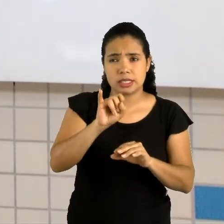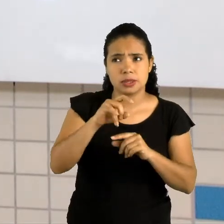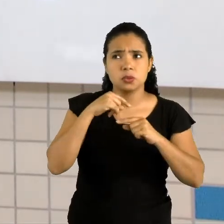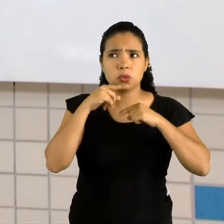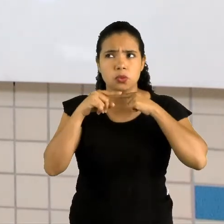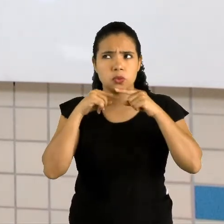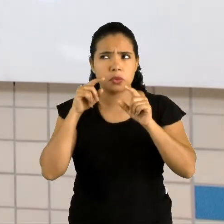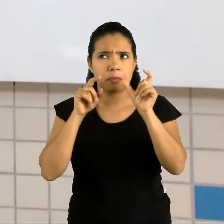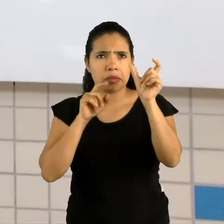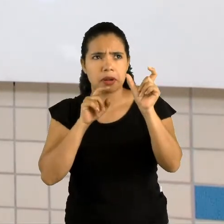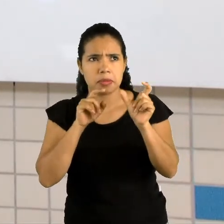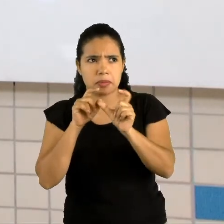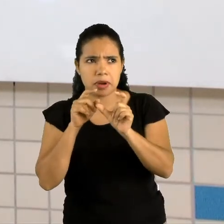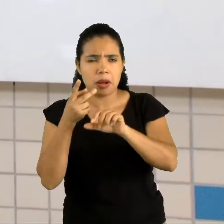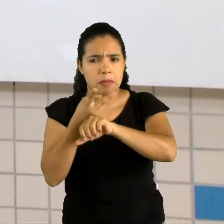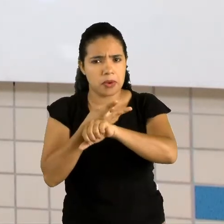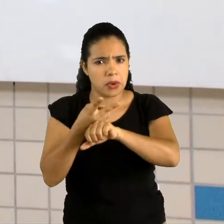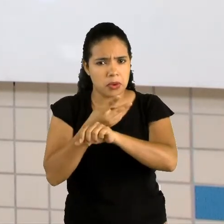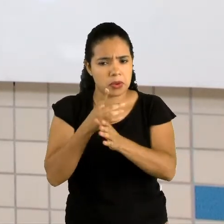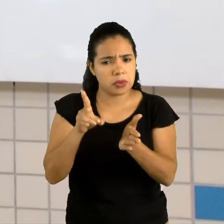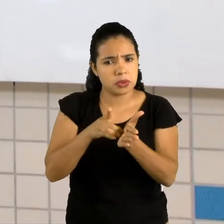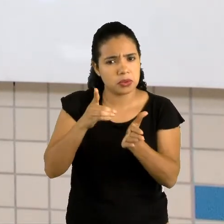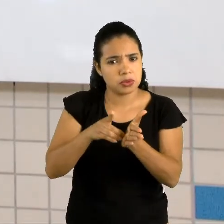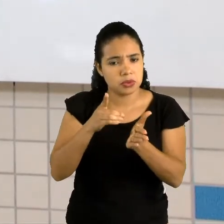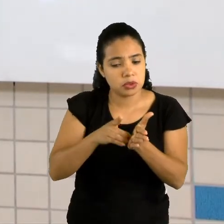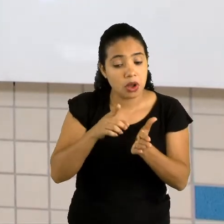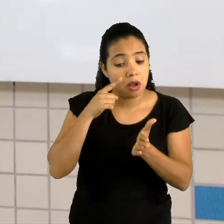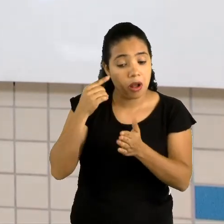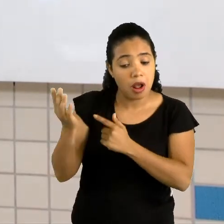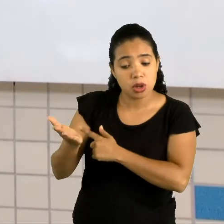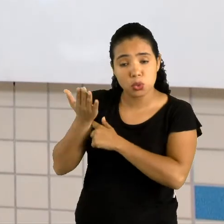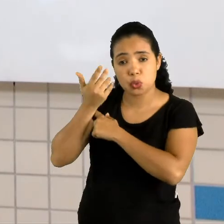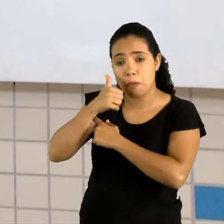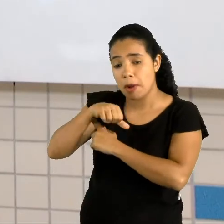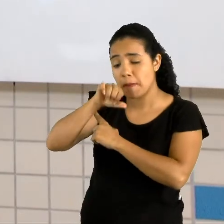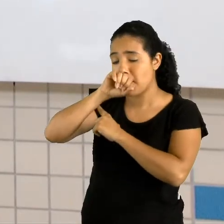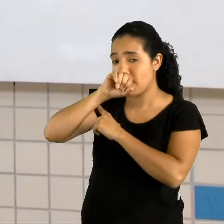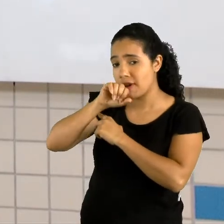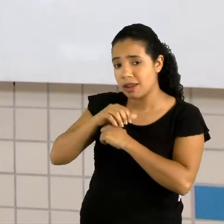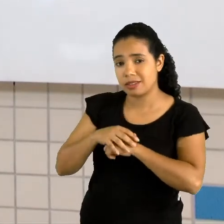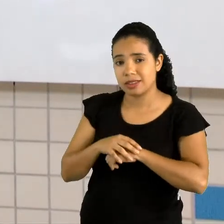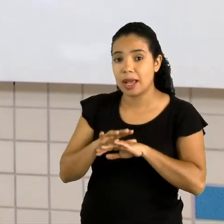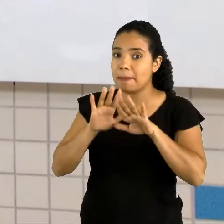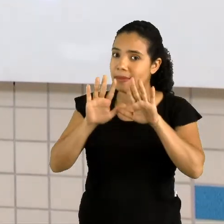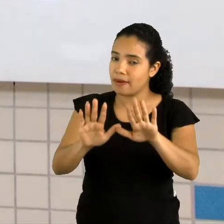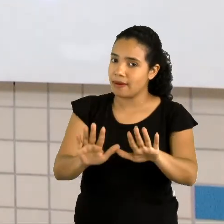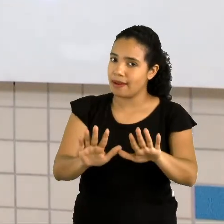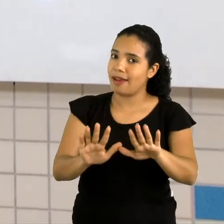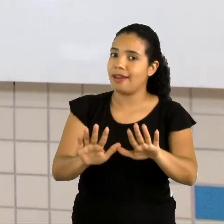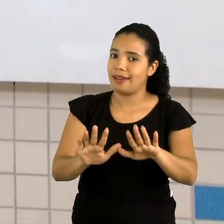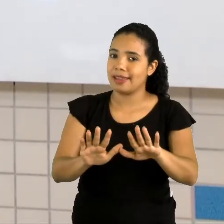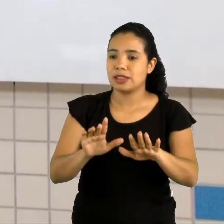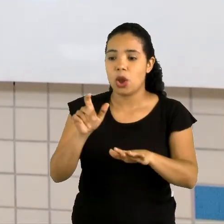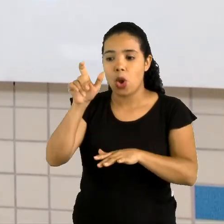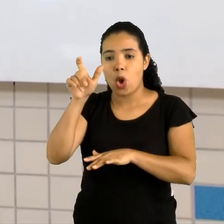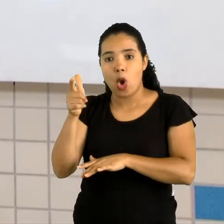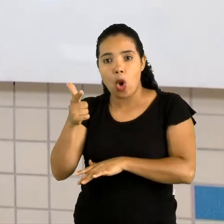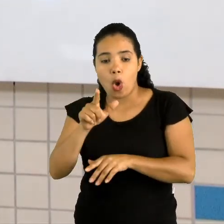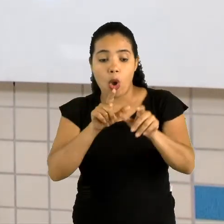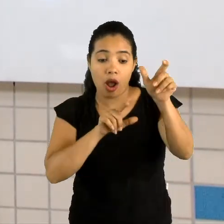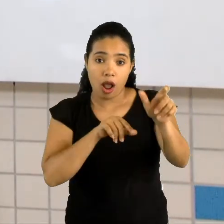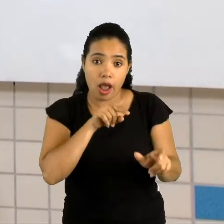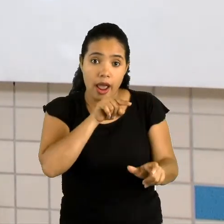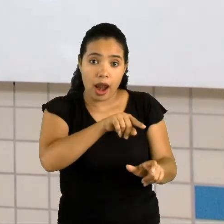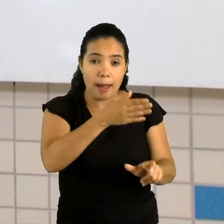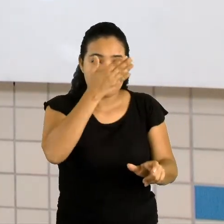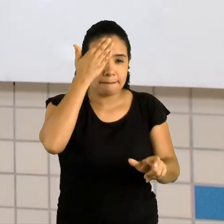palavra, a gente procura lá no dicionário, pede ajuda para a mamãe, mas a outra pessoa precisa entender